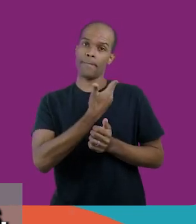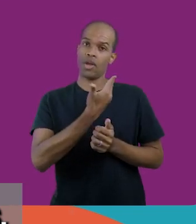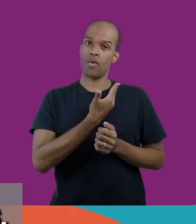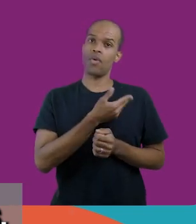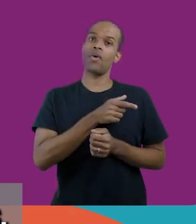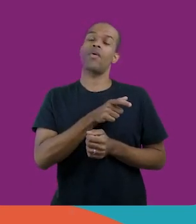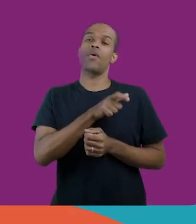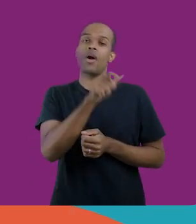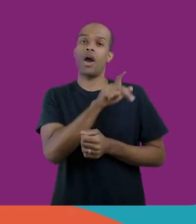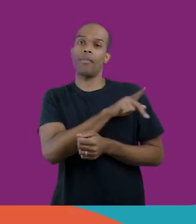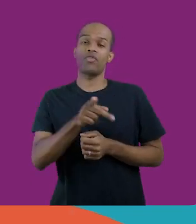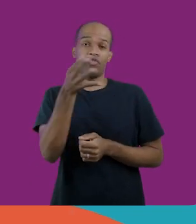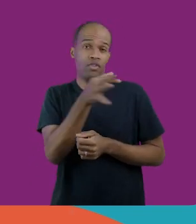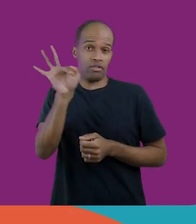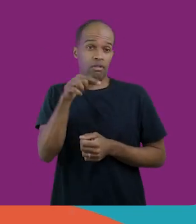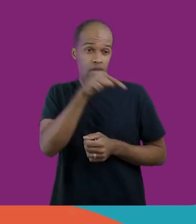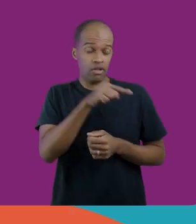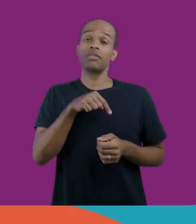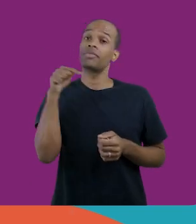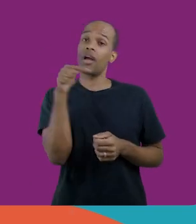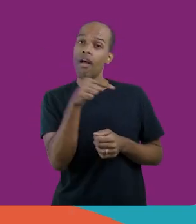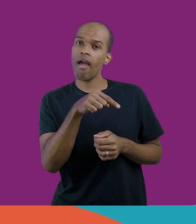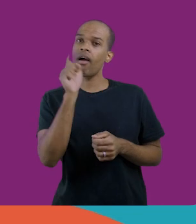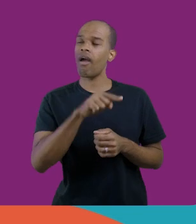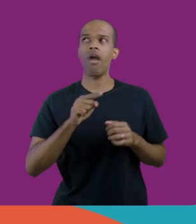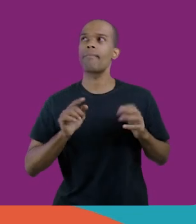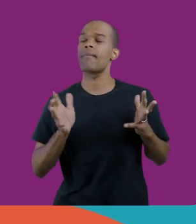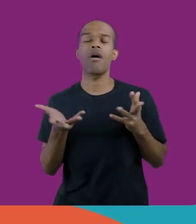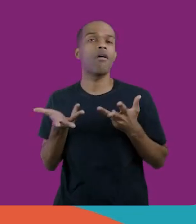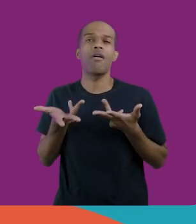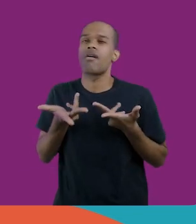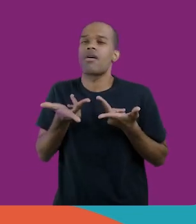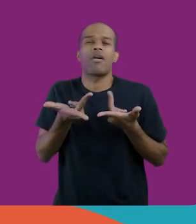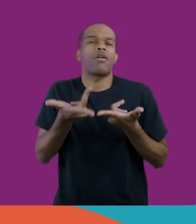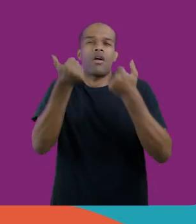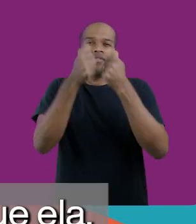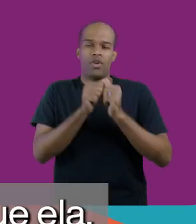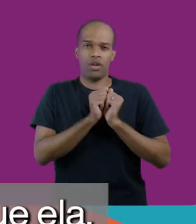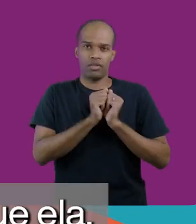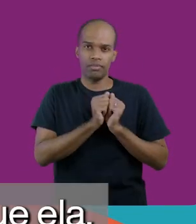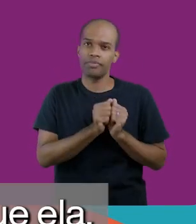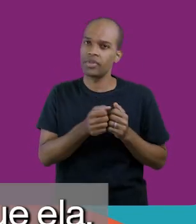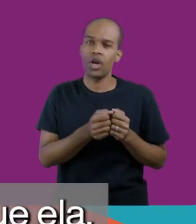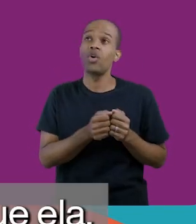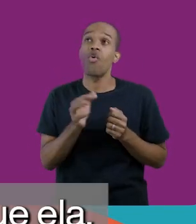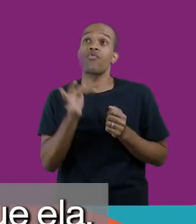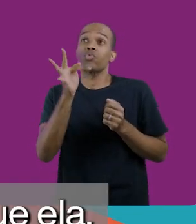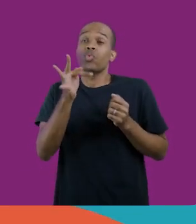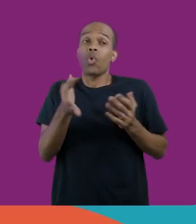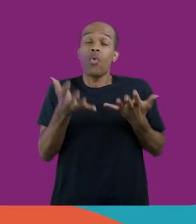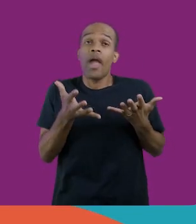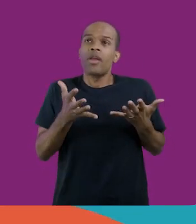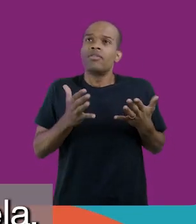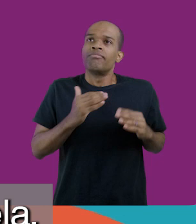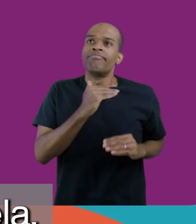que é a professora de francês, a professora Aldene Freire, e ela é excelente, um dia ainda quero chegar ao mesmo nível que ela,